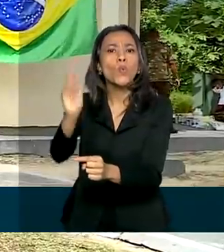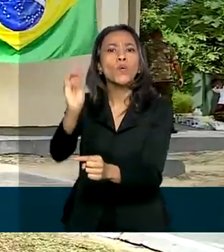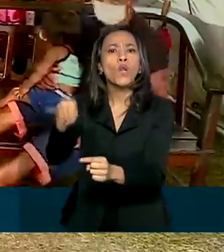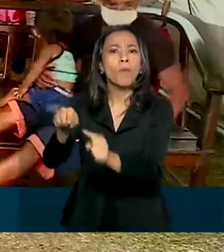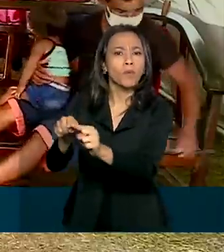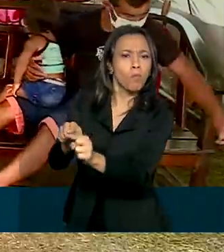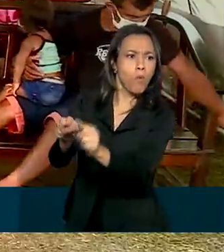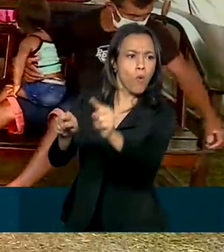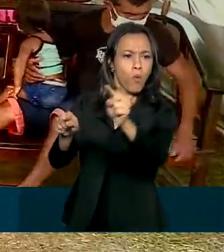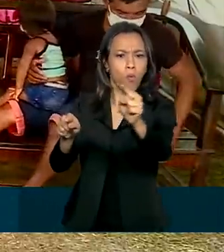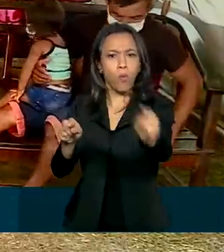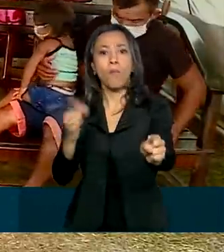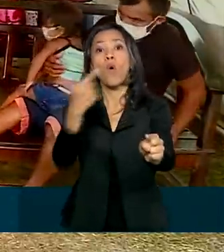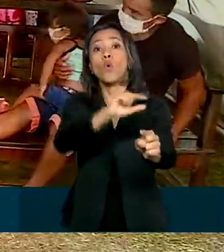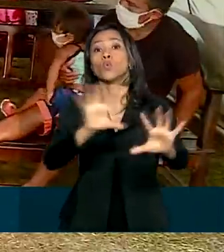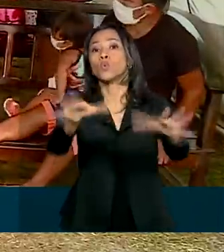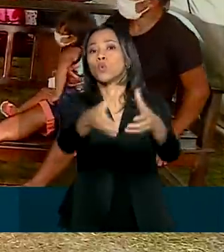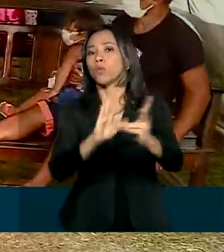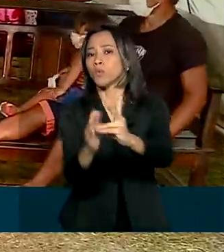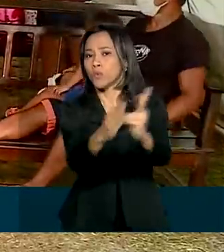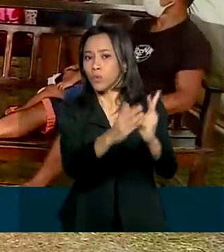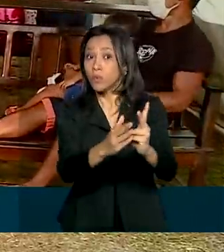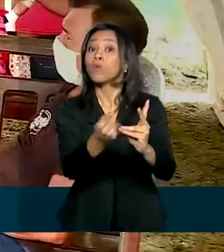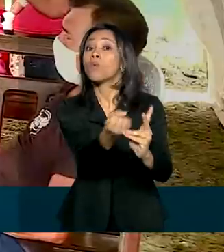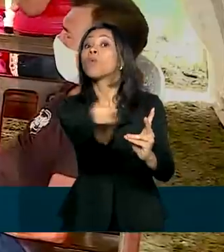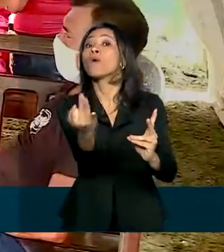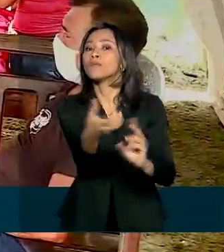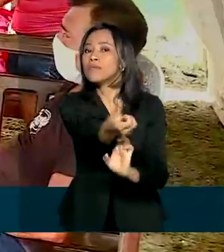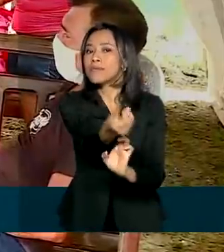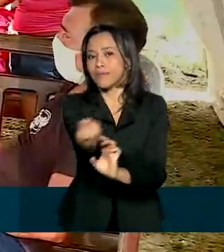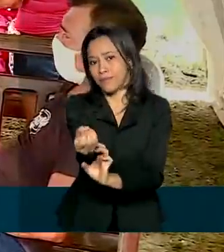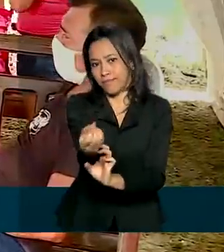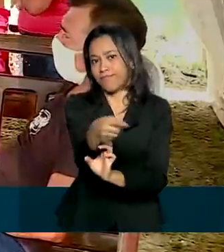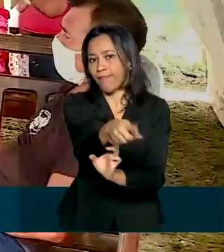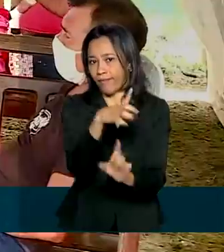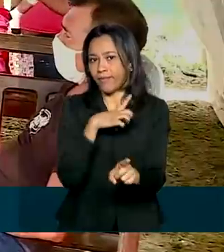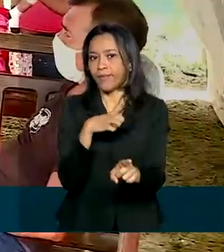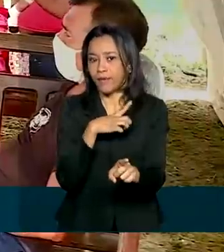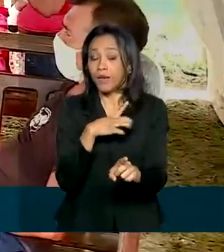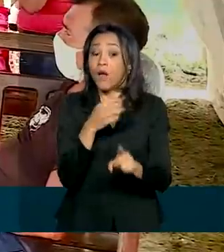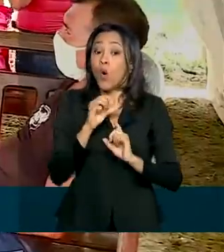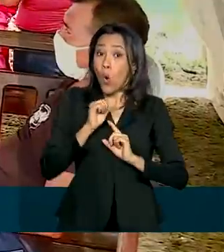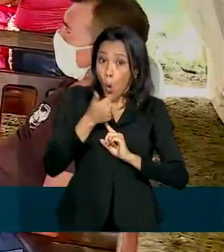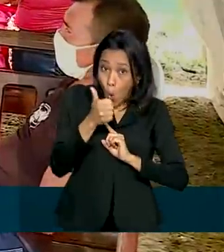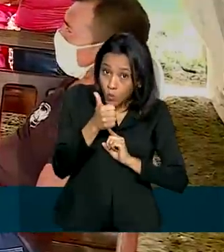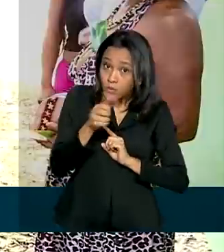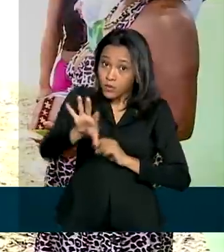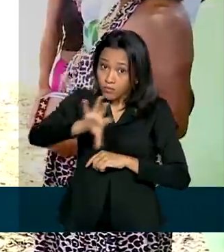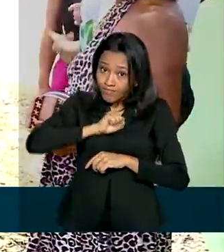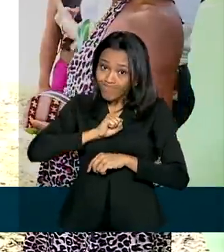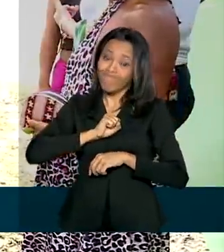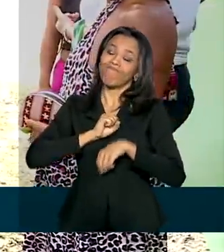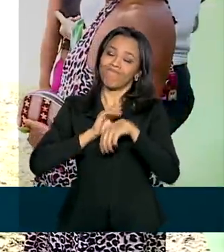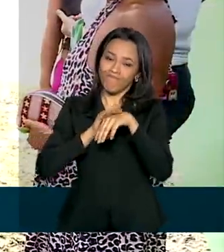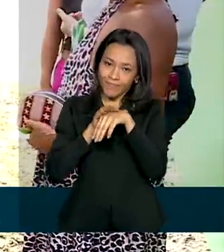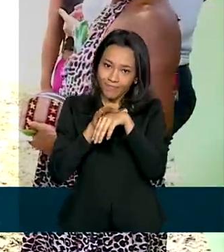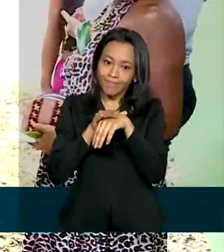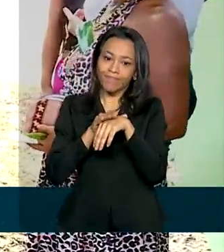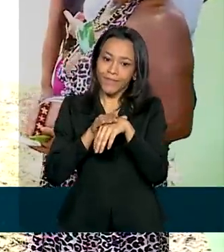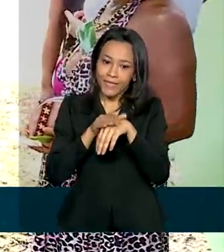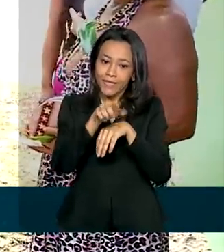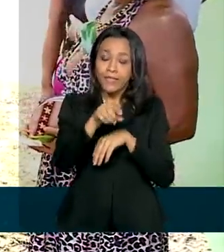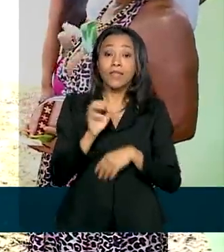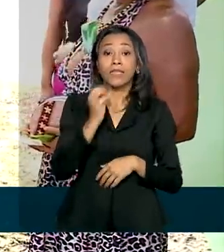Yanomamis, que abriga cerca de 600 indígenas. Na região, 11 indígenas foram diagnosticados com Covid-19